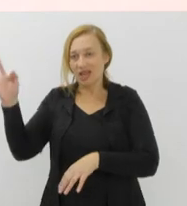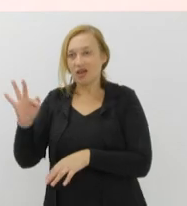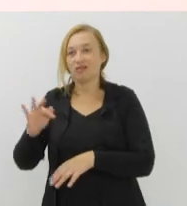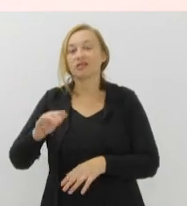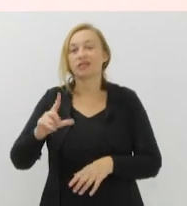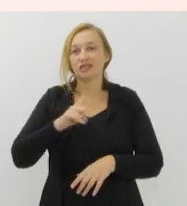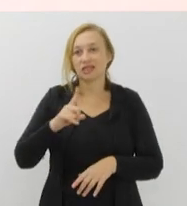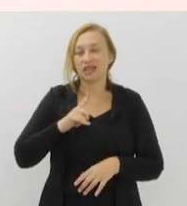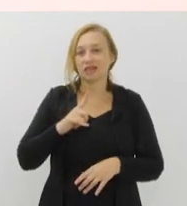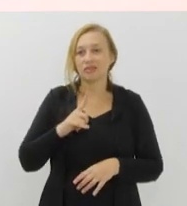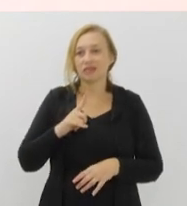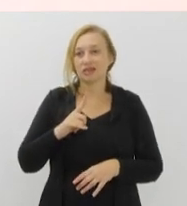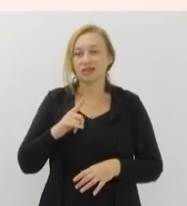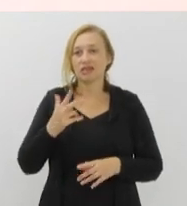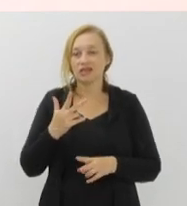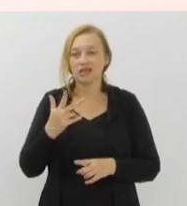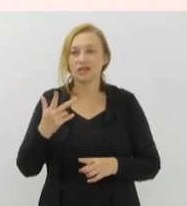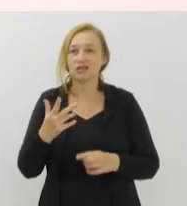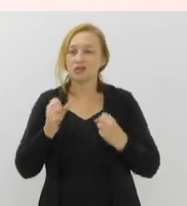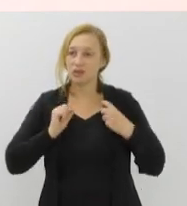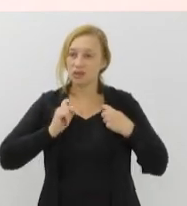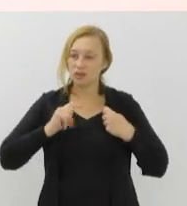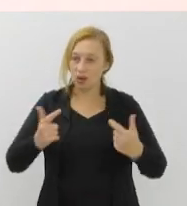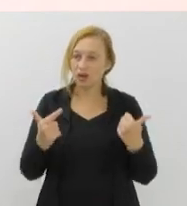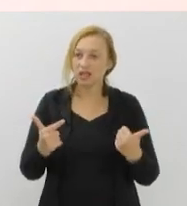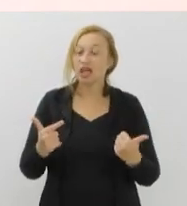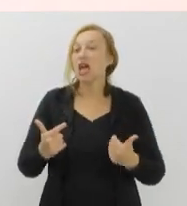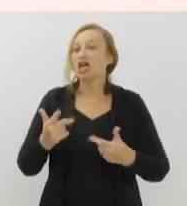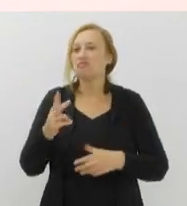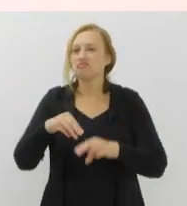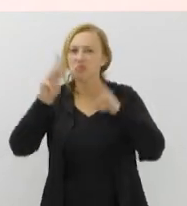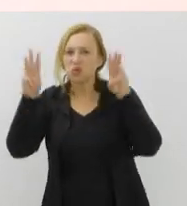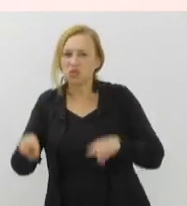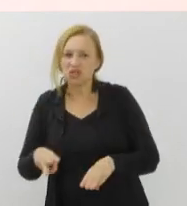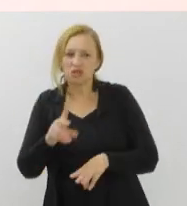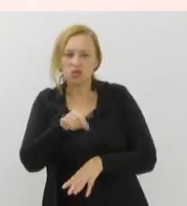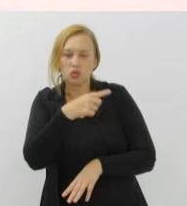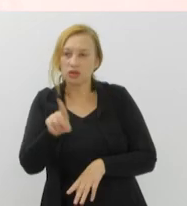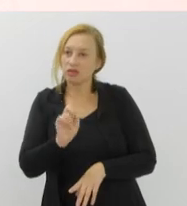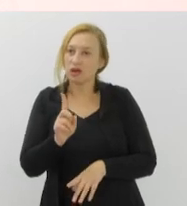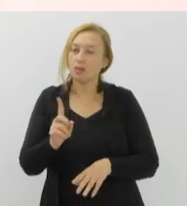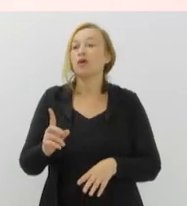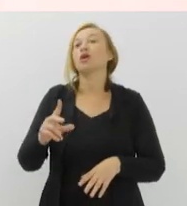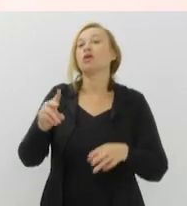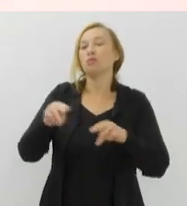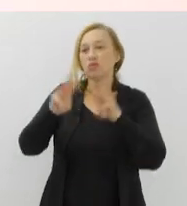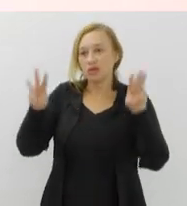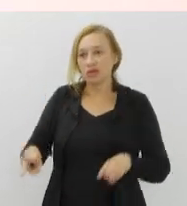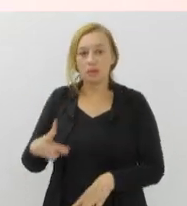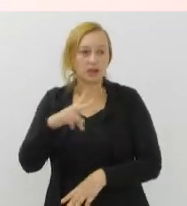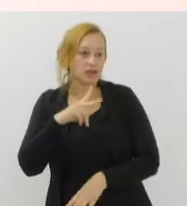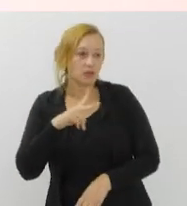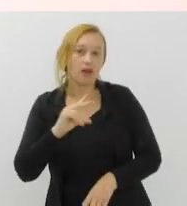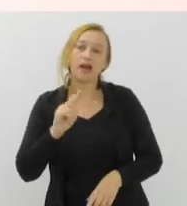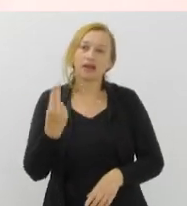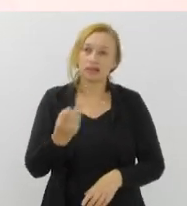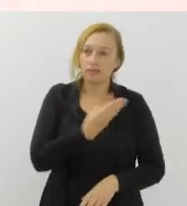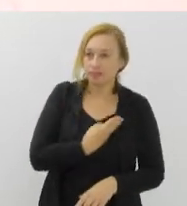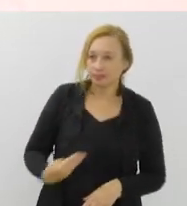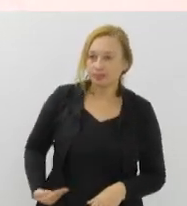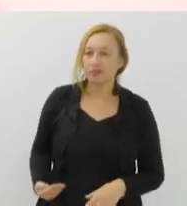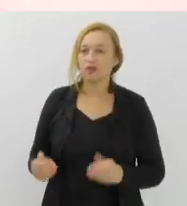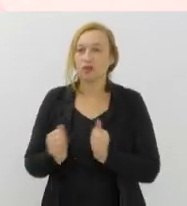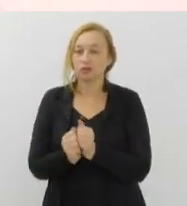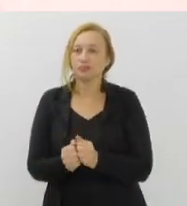é uma oportunidade muito grande. Nenhum museu vai ficar de fora, nem os privados, nem os públicos. Direcionar essas propostas.